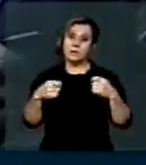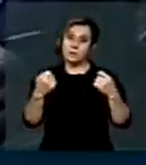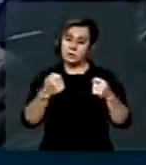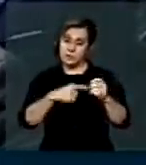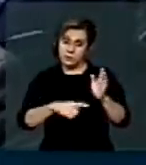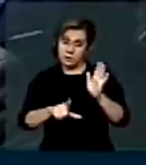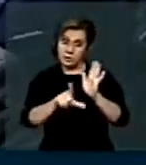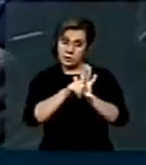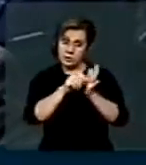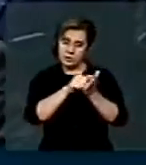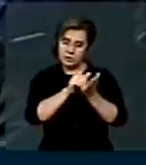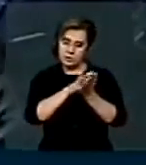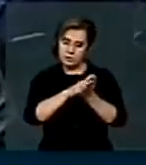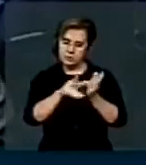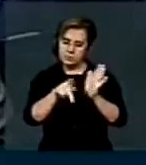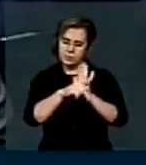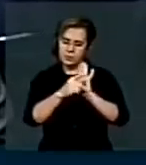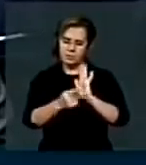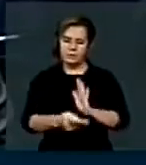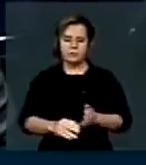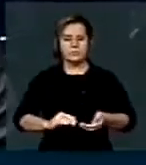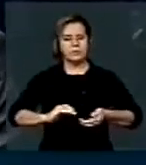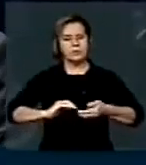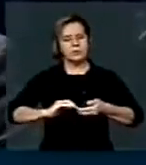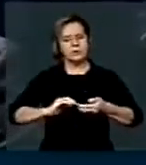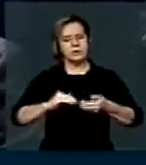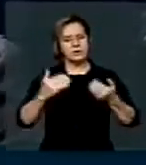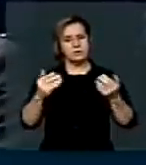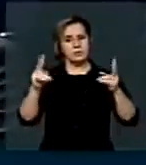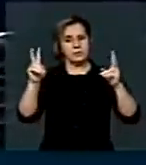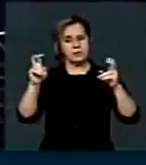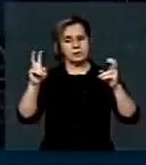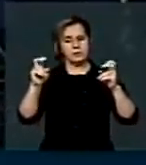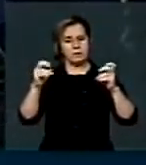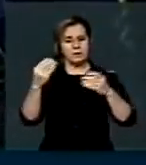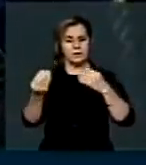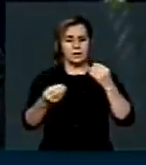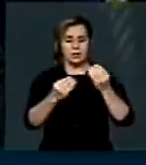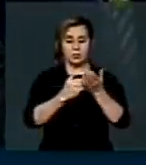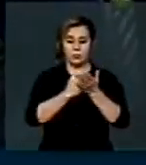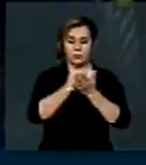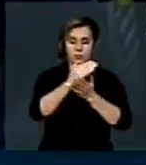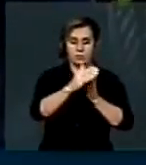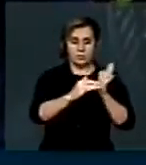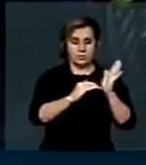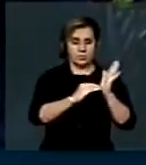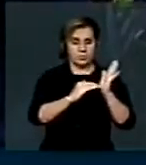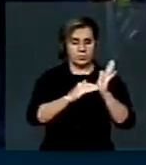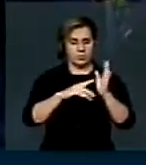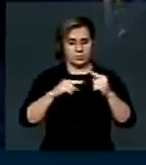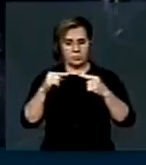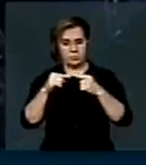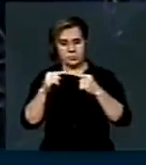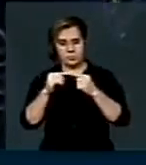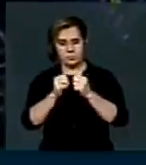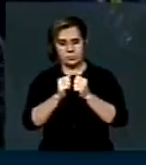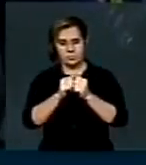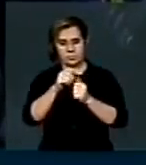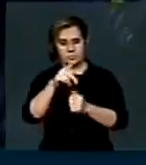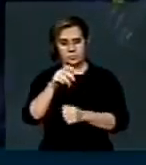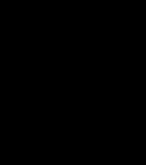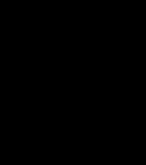legitimação do Congresso e a matéria como veio do Senado tem a concordância da bancada do PSB.